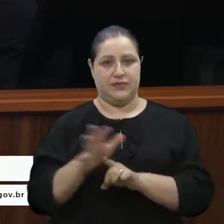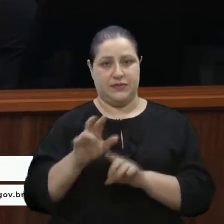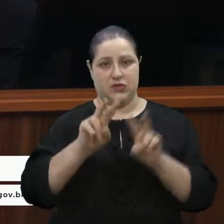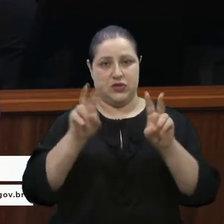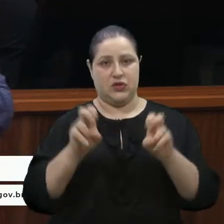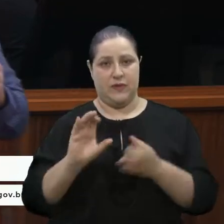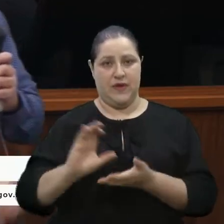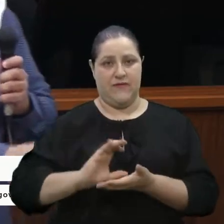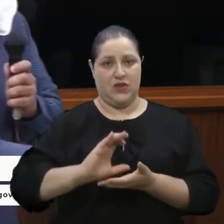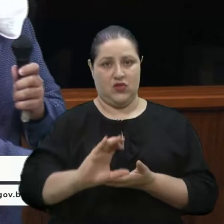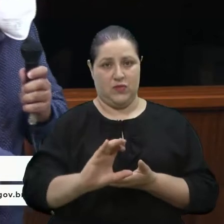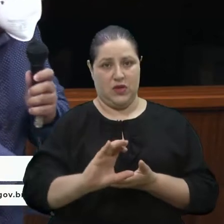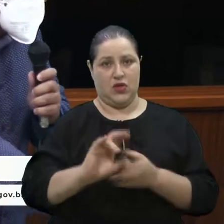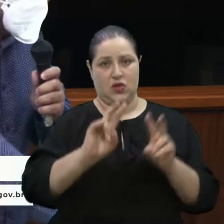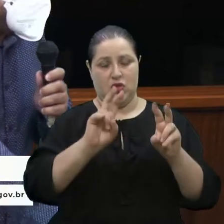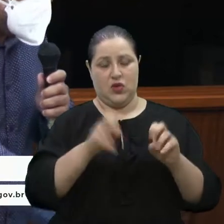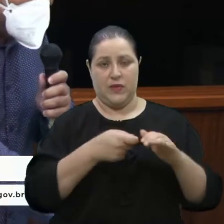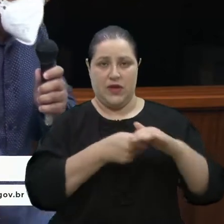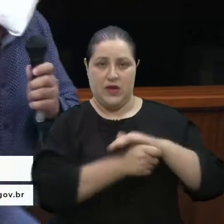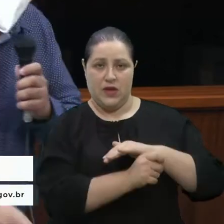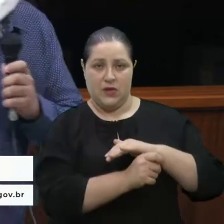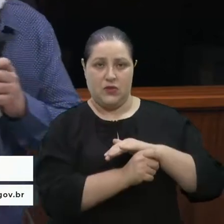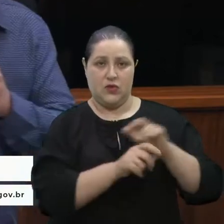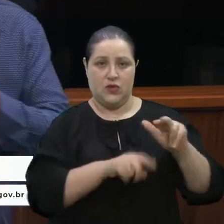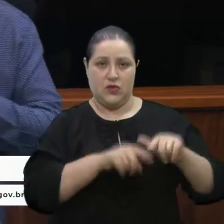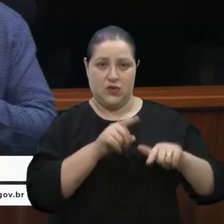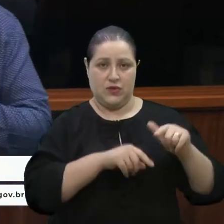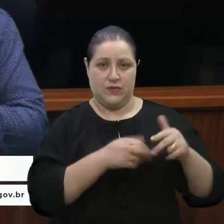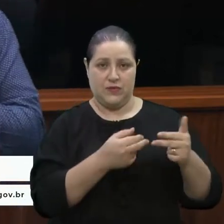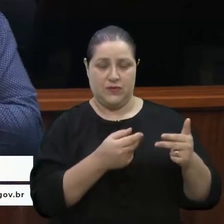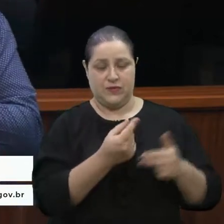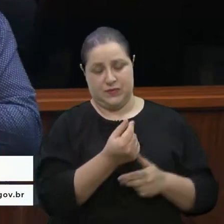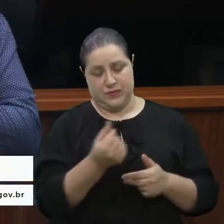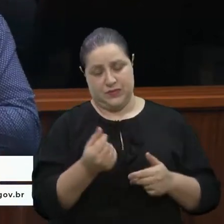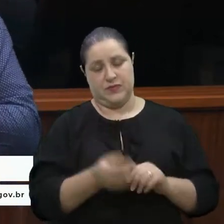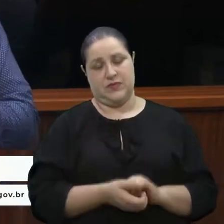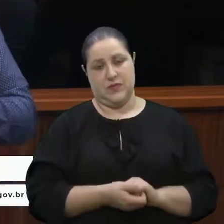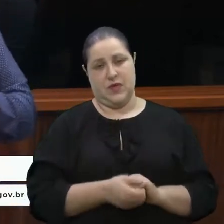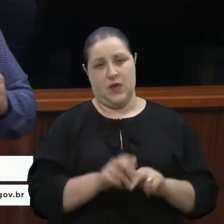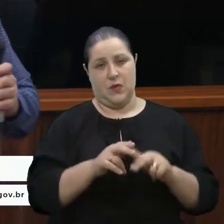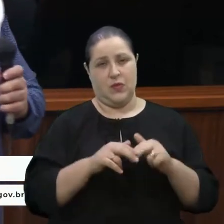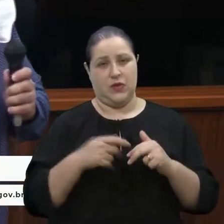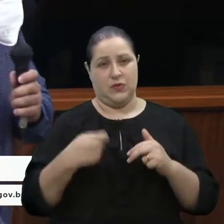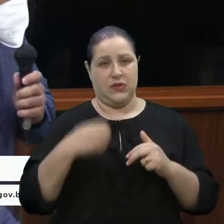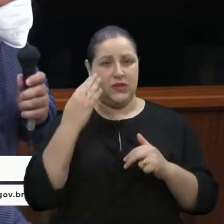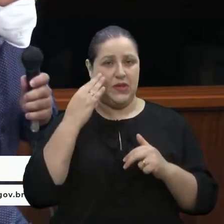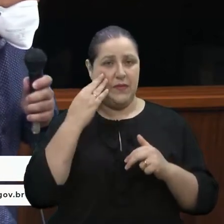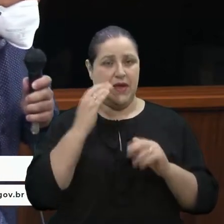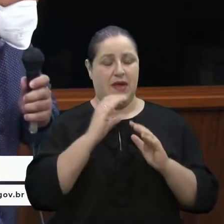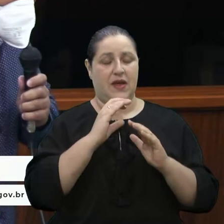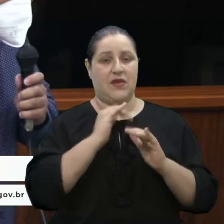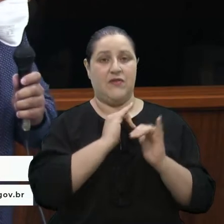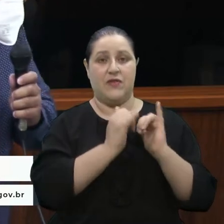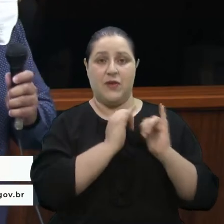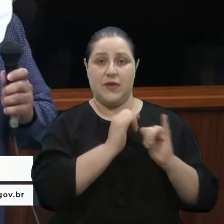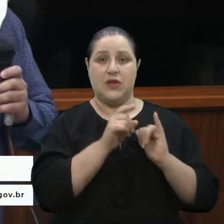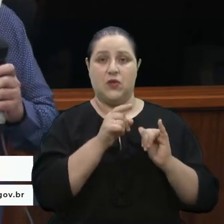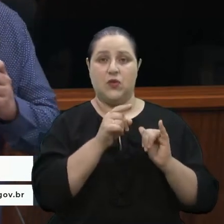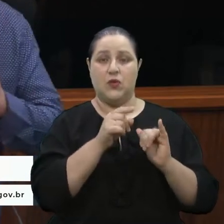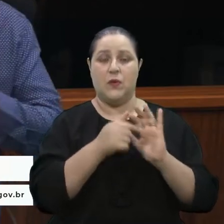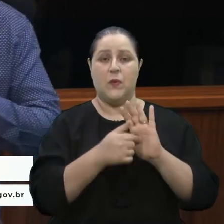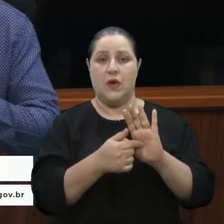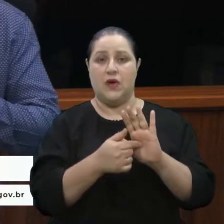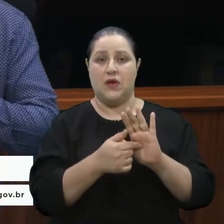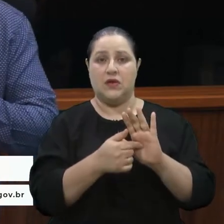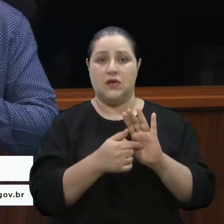investimentos, aos recursos. E, para isso, a gente precisa saber desses dados que o senhor apresenta no seu pedido de informações.